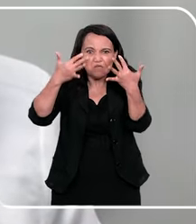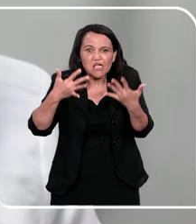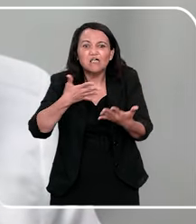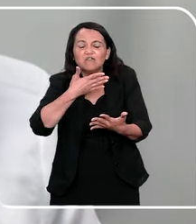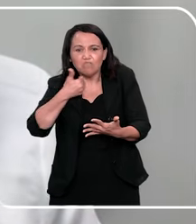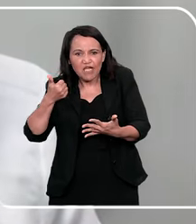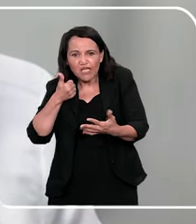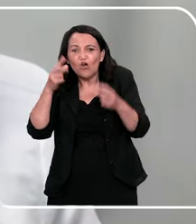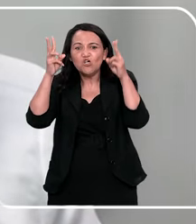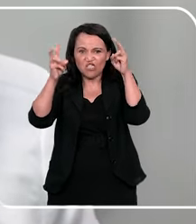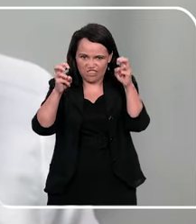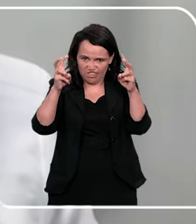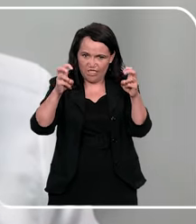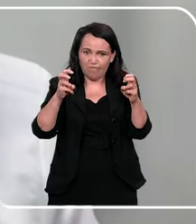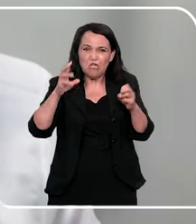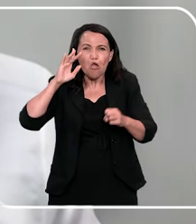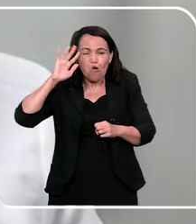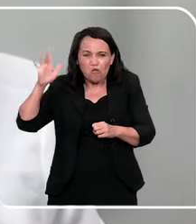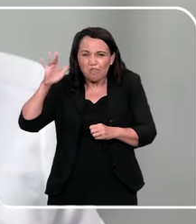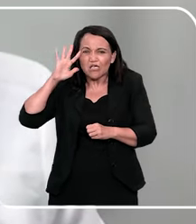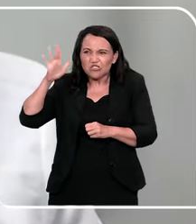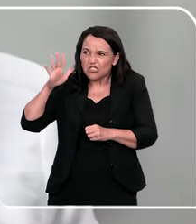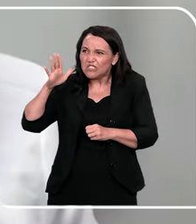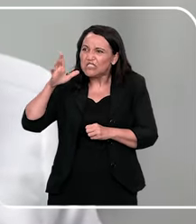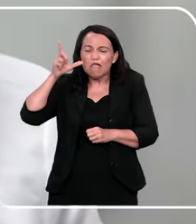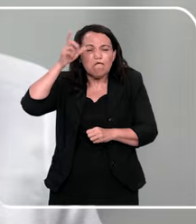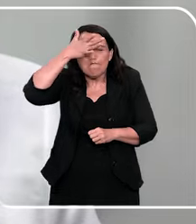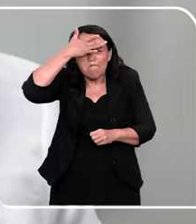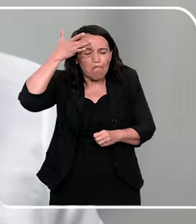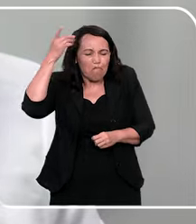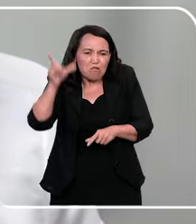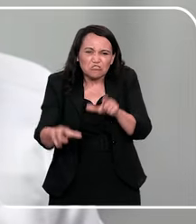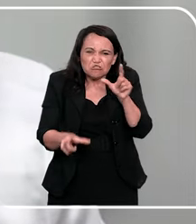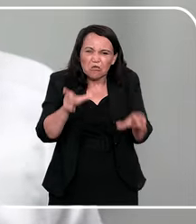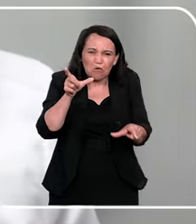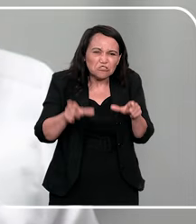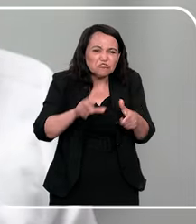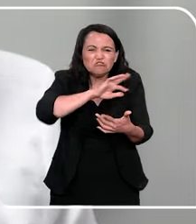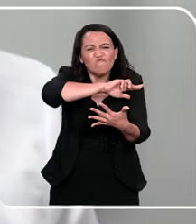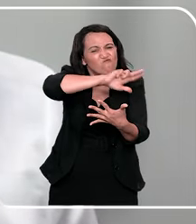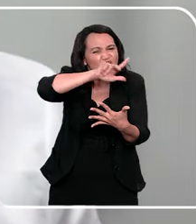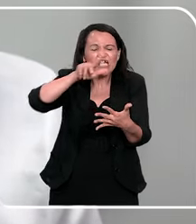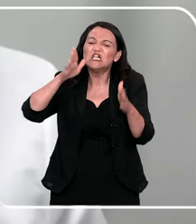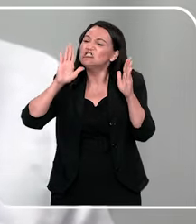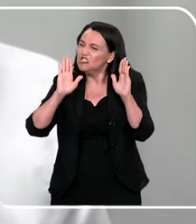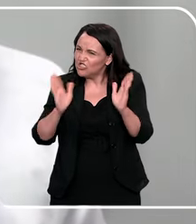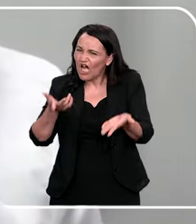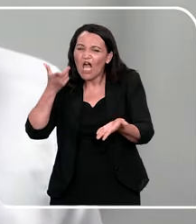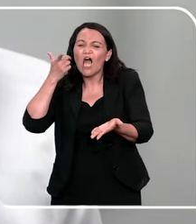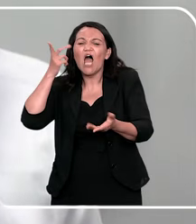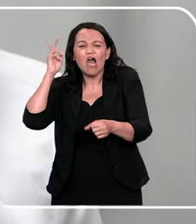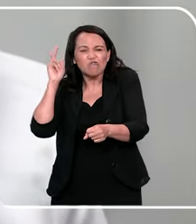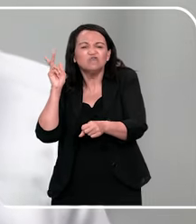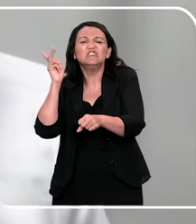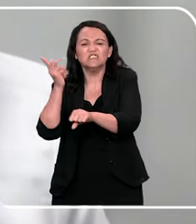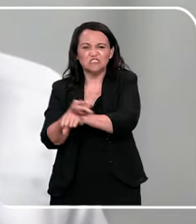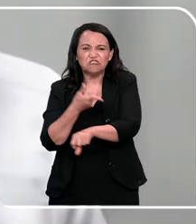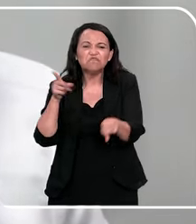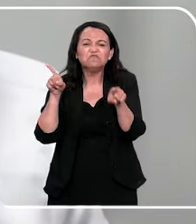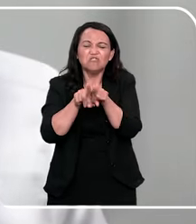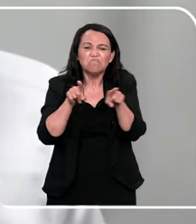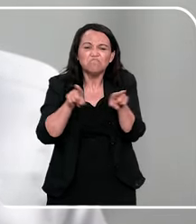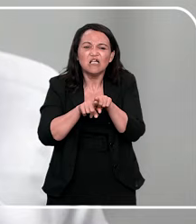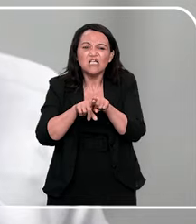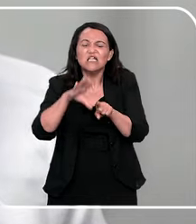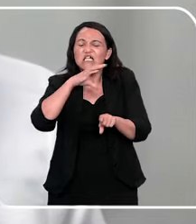disso, mas eu imagino que muitas pessoas tenham passado também por outras situações corriqueiras que a gente simplesmente guardou, que não pôde